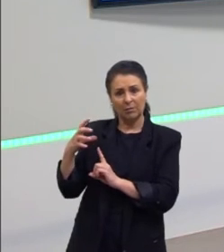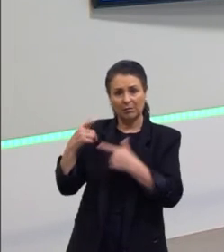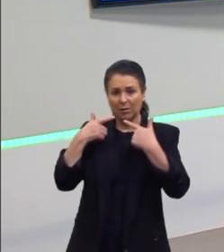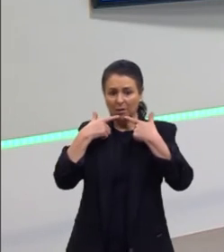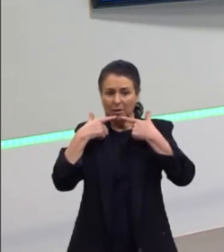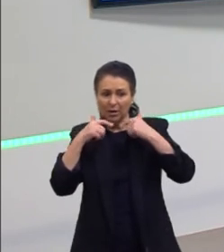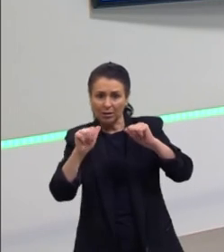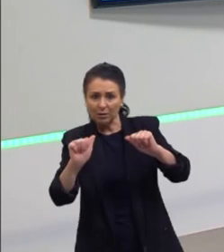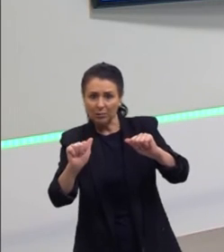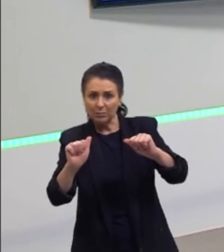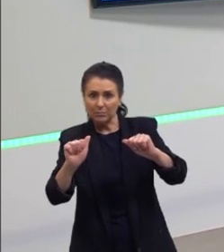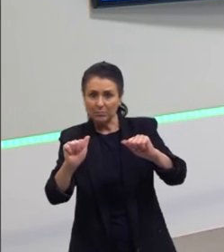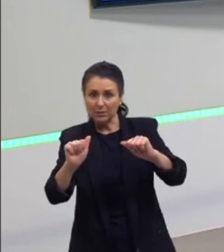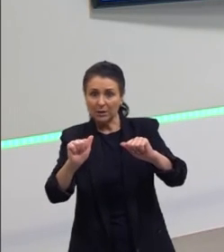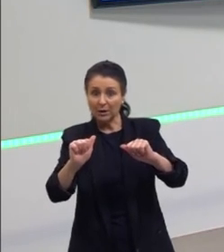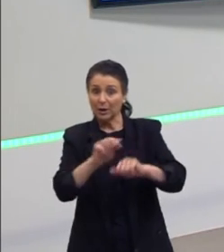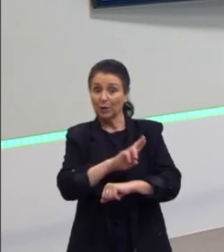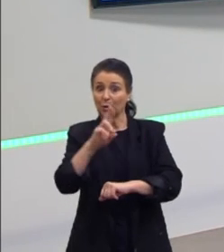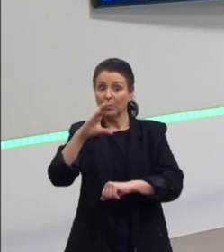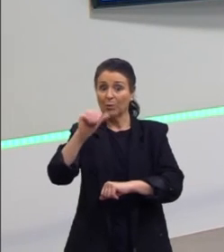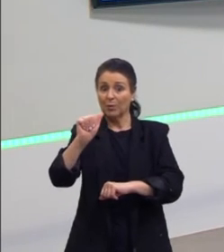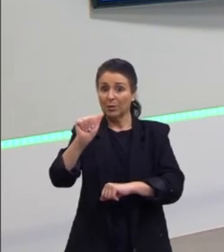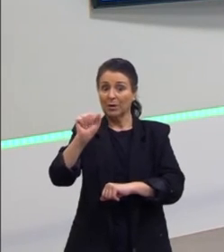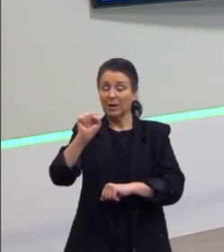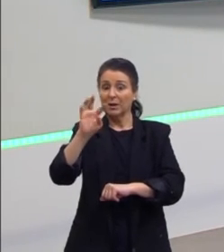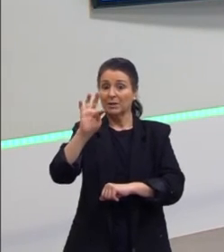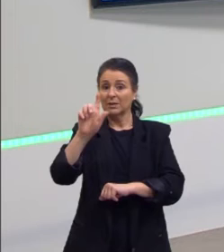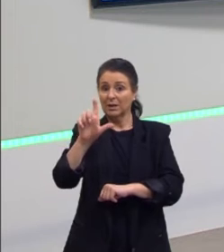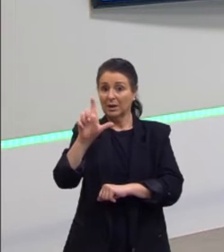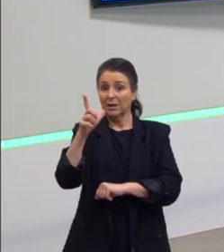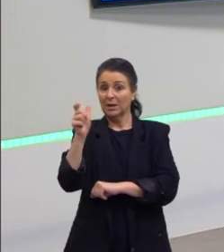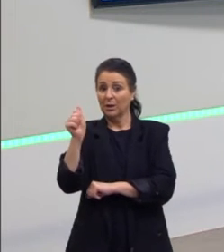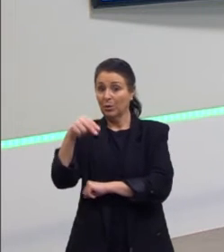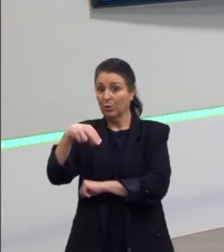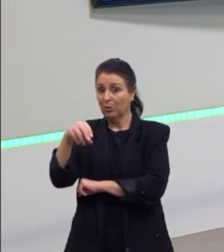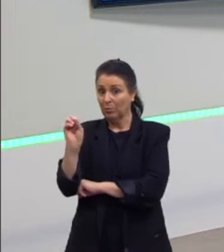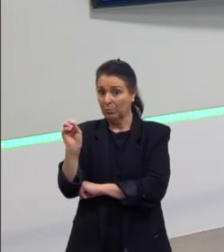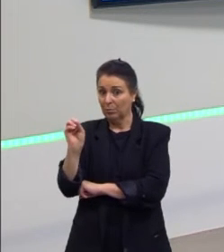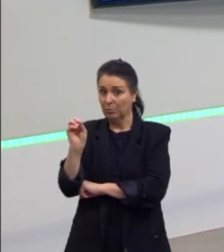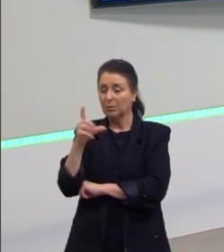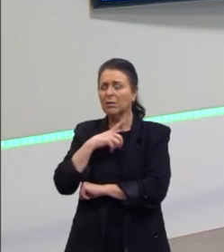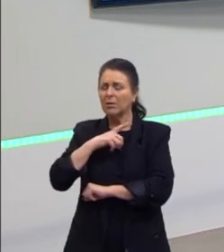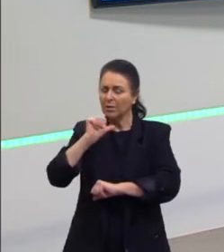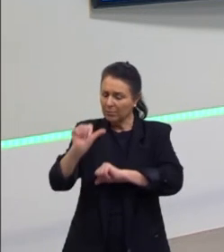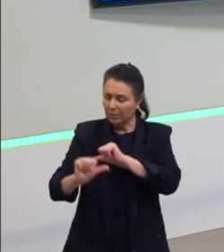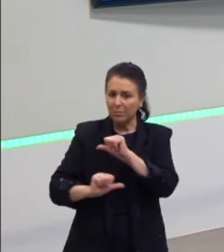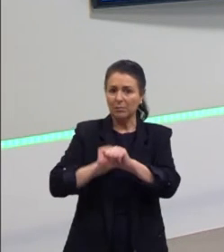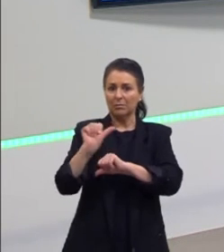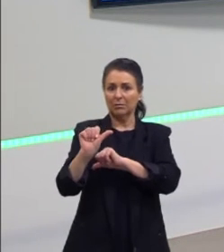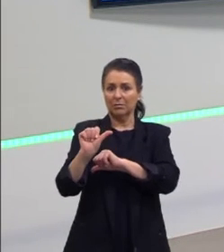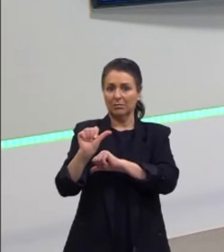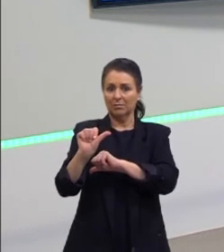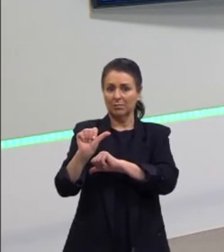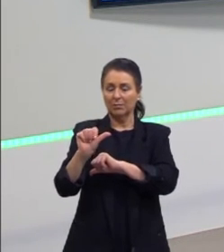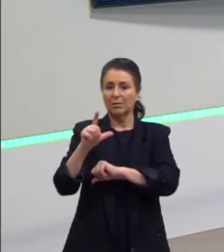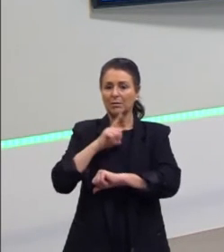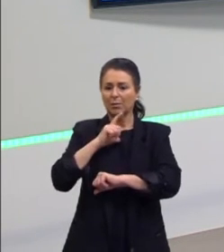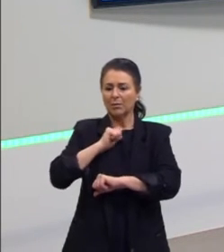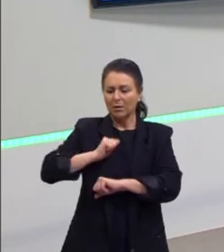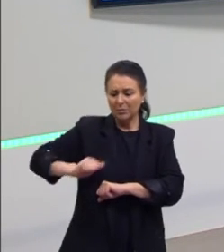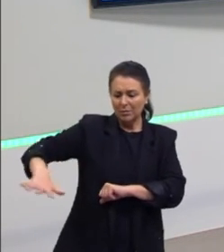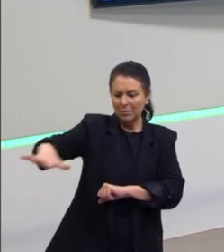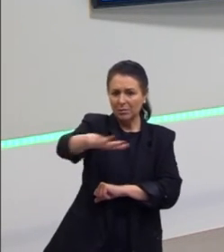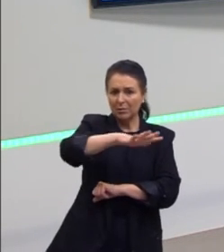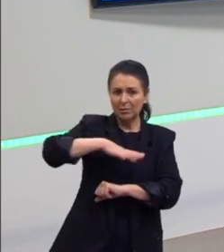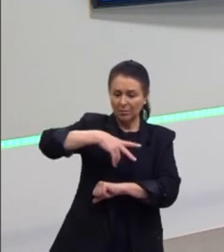sobre o castelhano. E há uma transformação. E por isso que hoje nós temos espalhado por esses